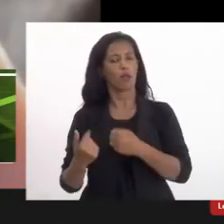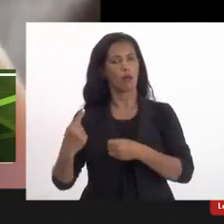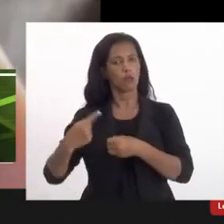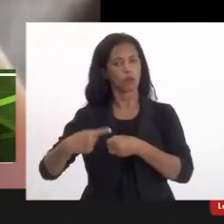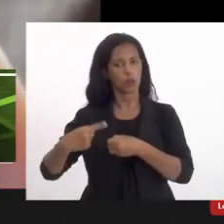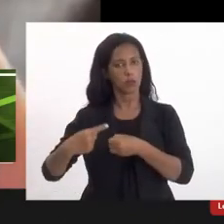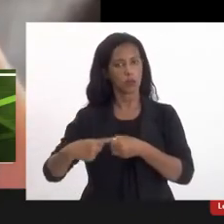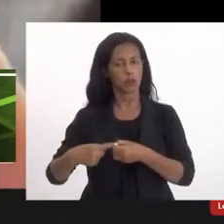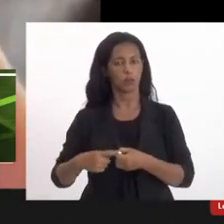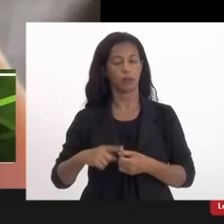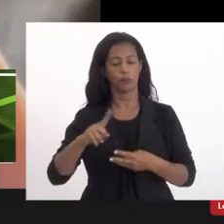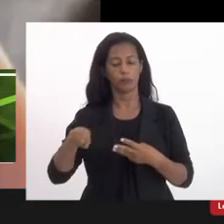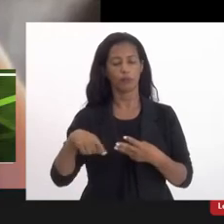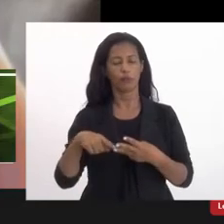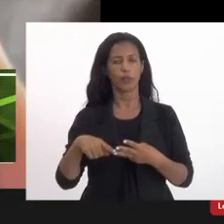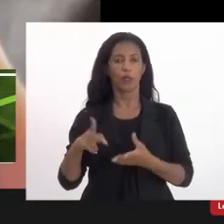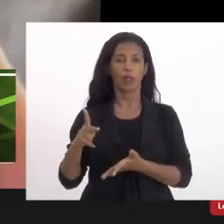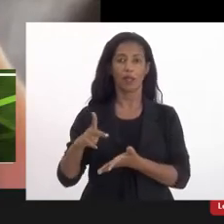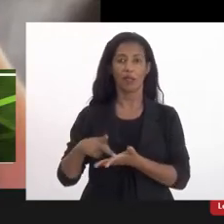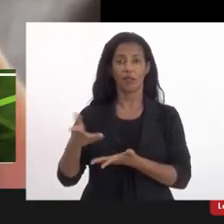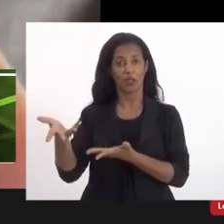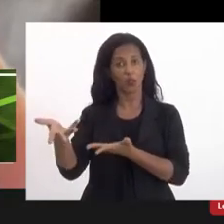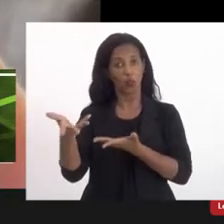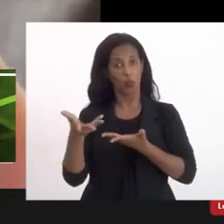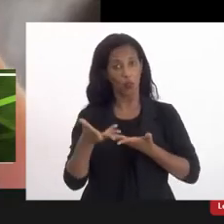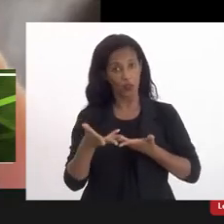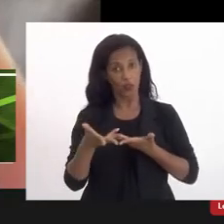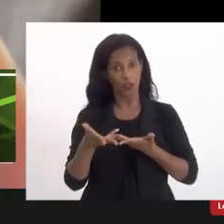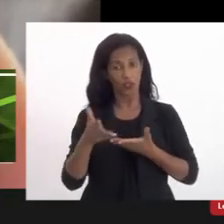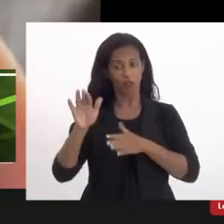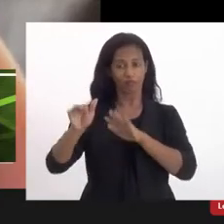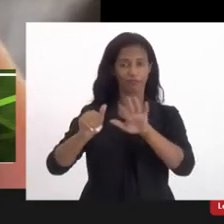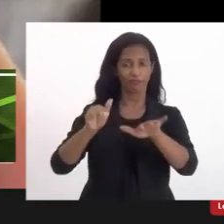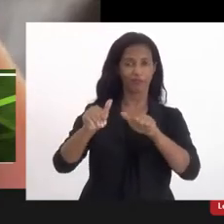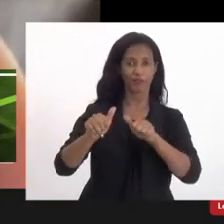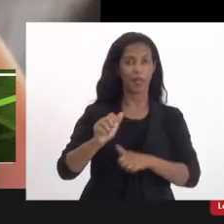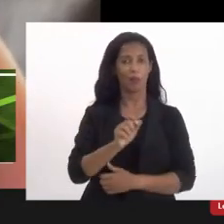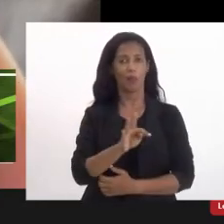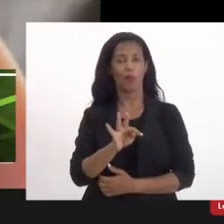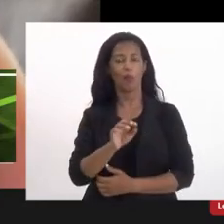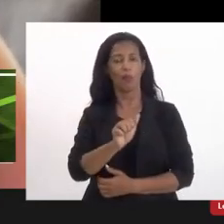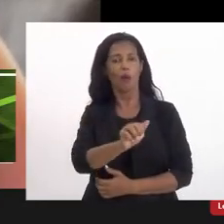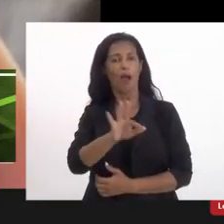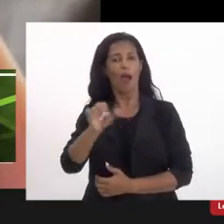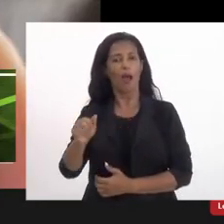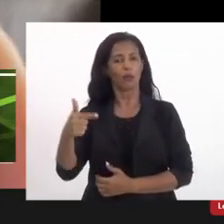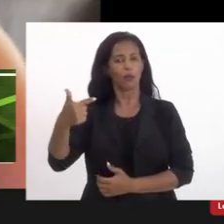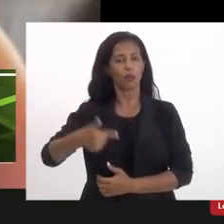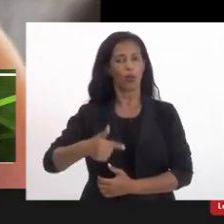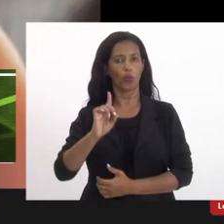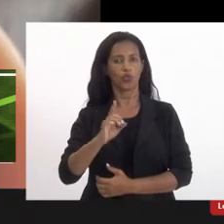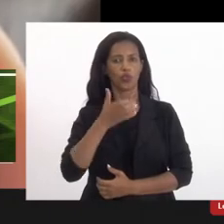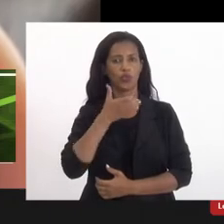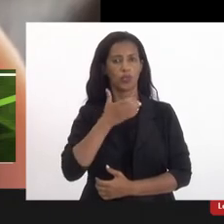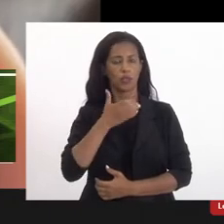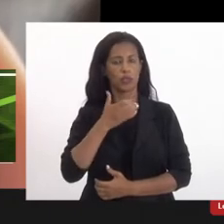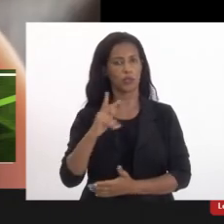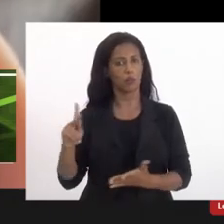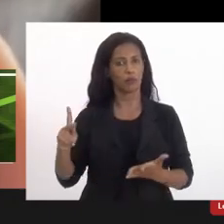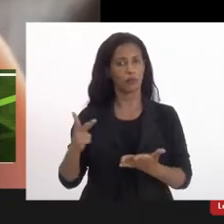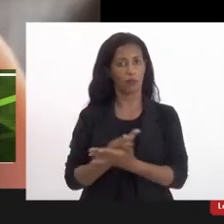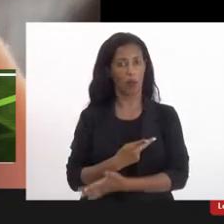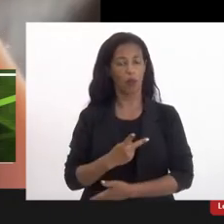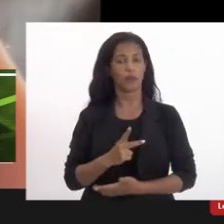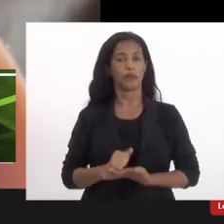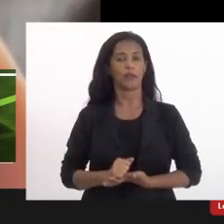E o terceiro aviso, e, na verdade, é um convite, é uma convocação, é para o ato no dia 2 de dezembro, que a gente está promovendo, tem